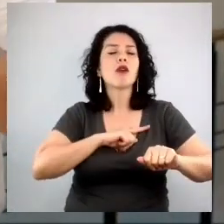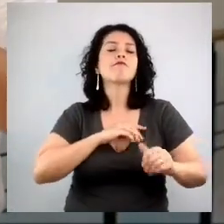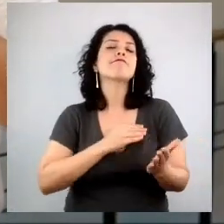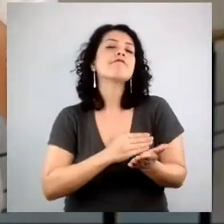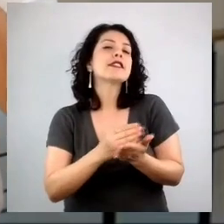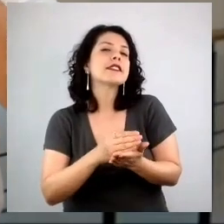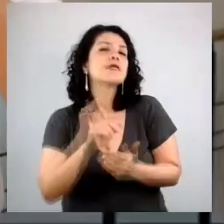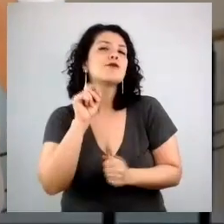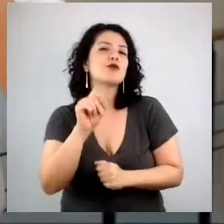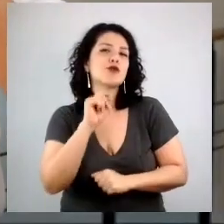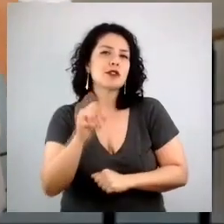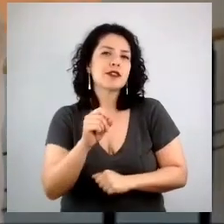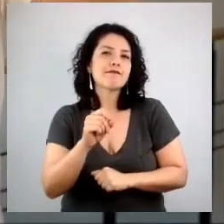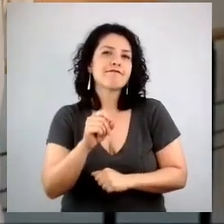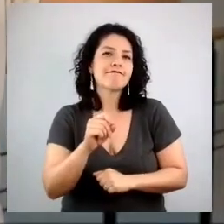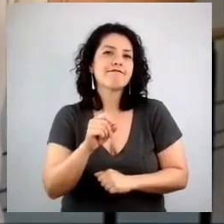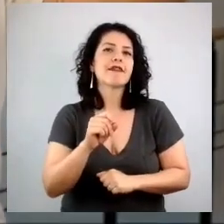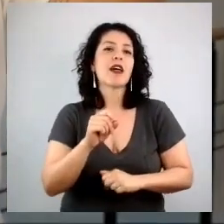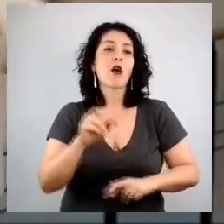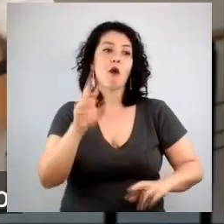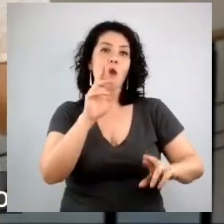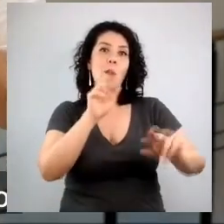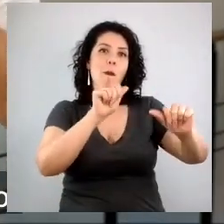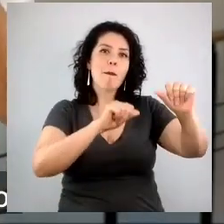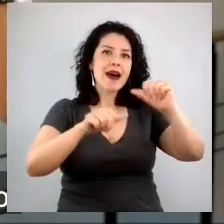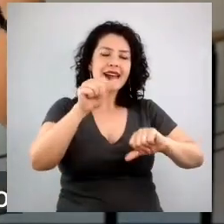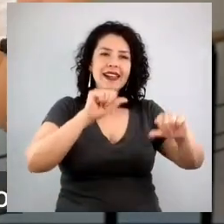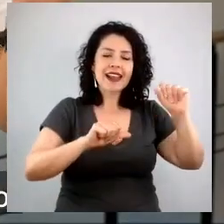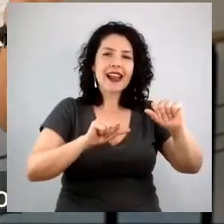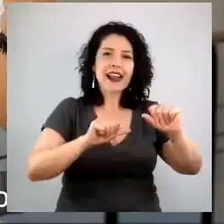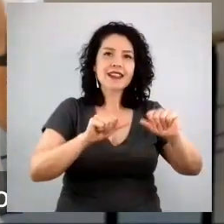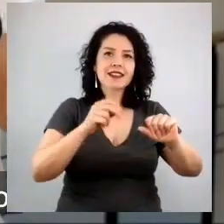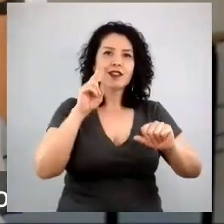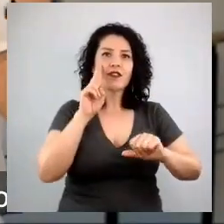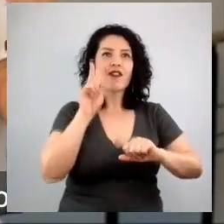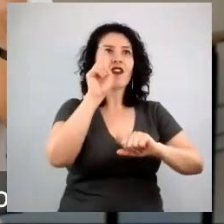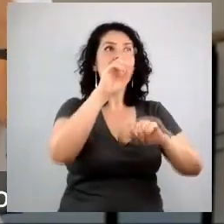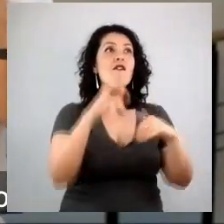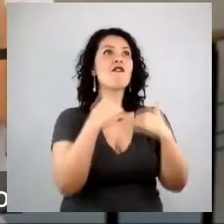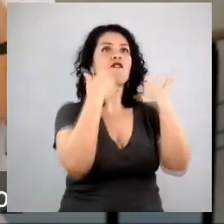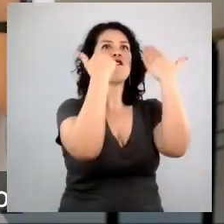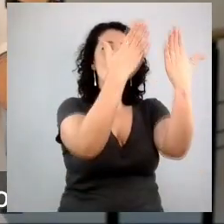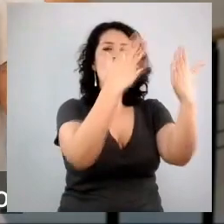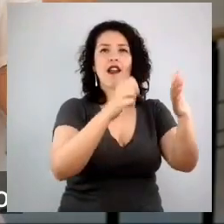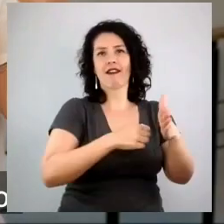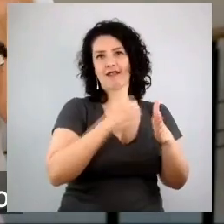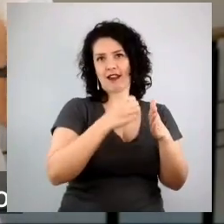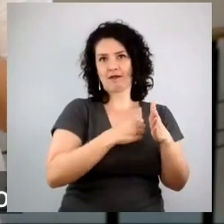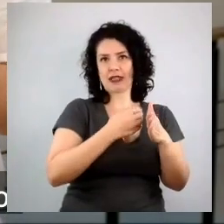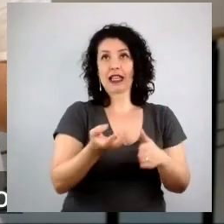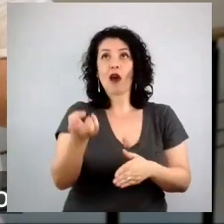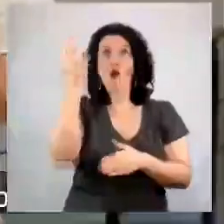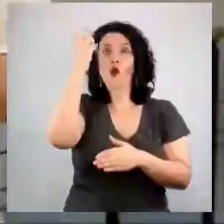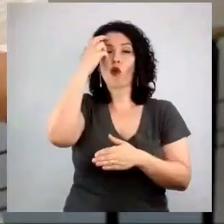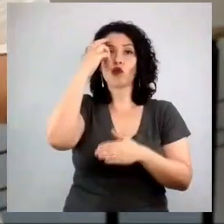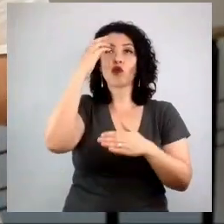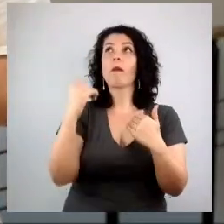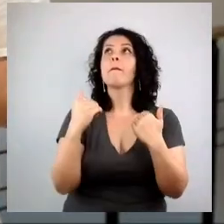análise do que está acontecendo lá fora, para uma análise da cultura, do universo mais amplo.